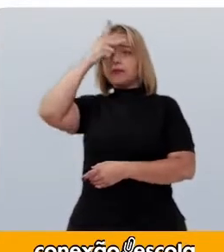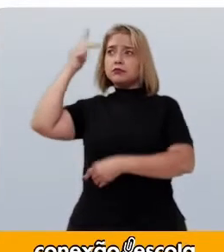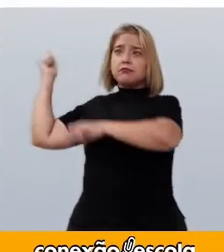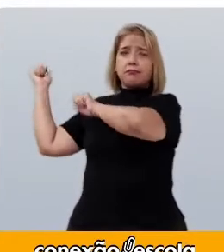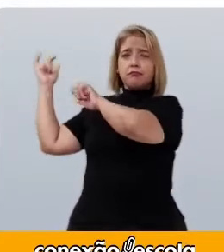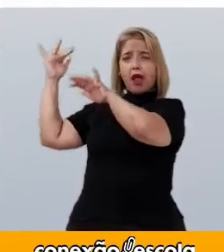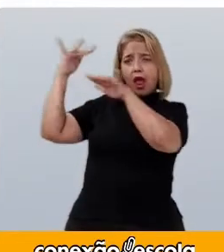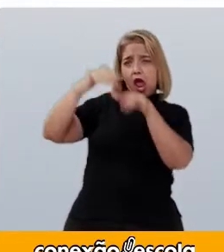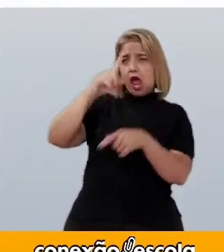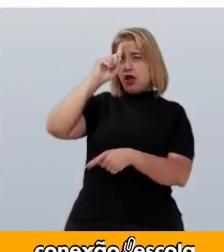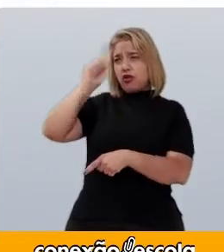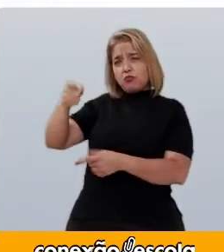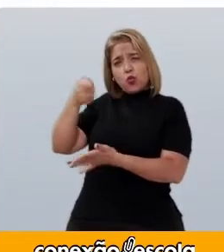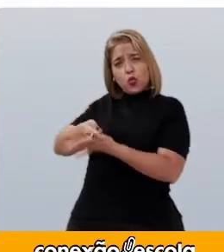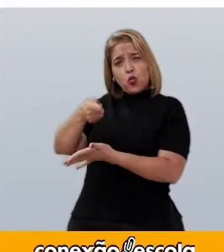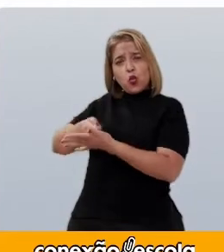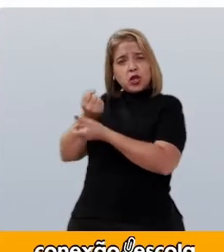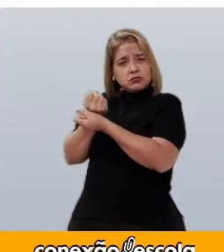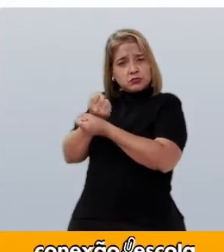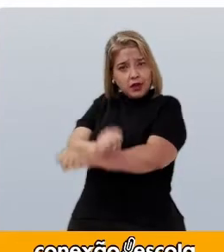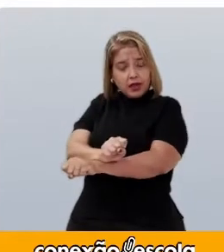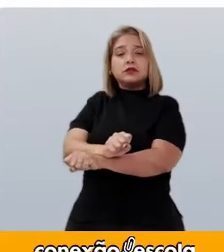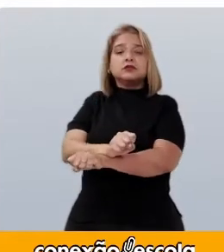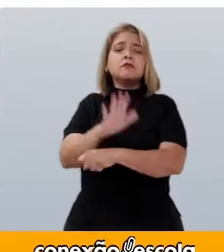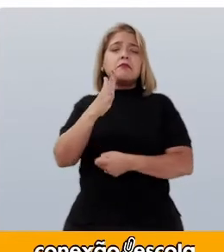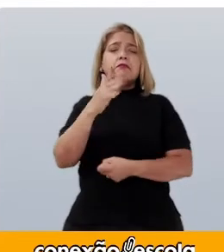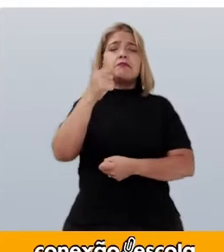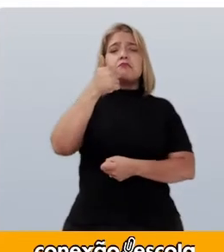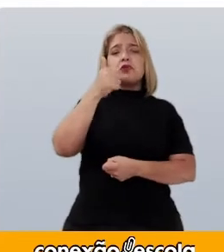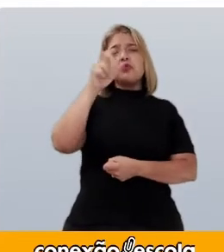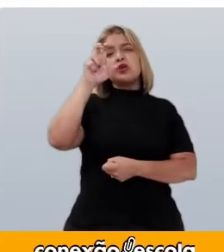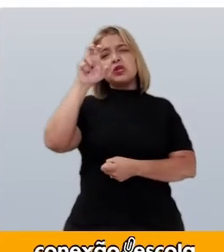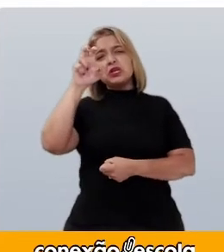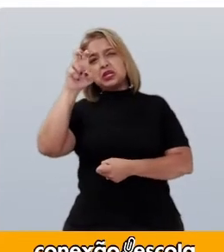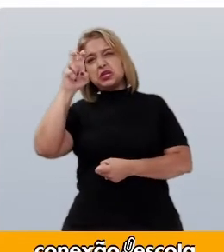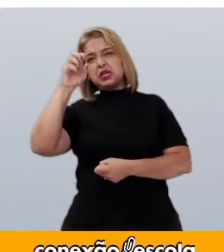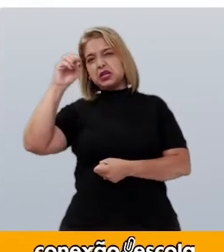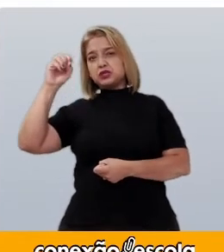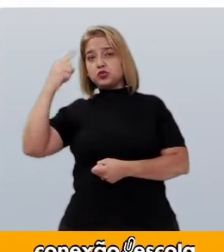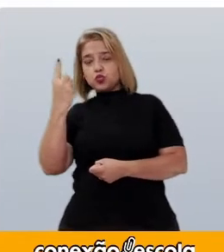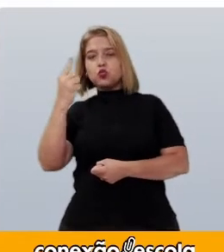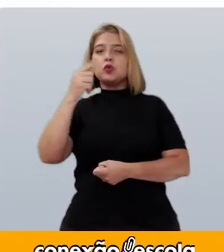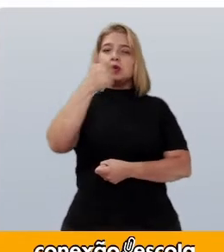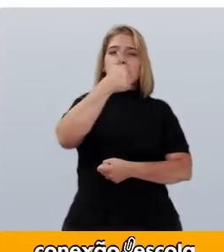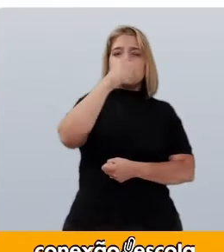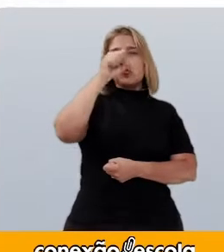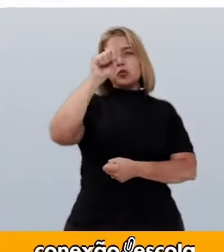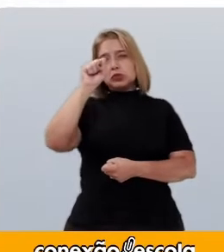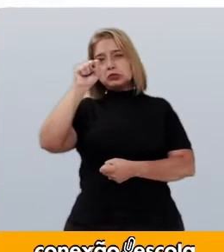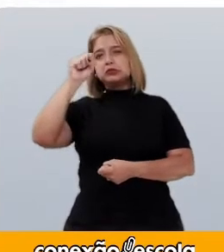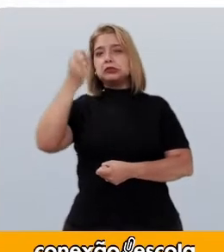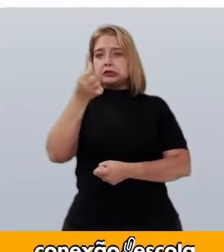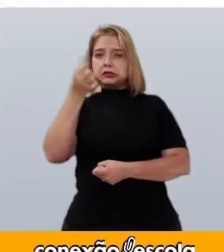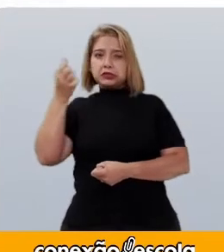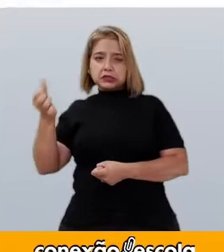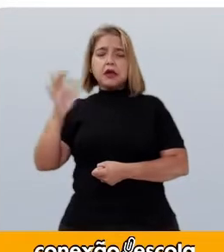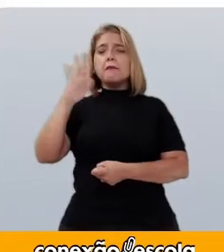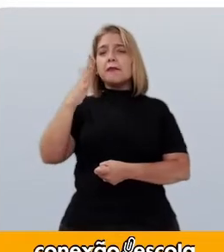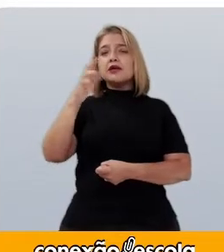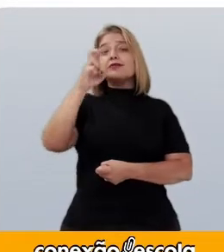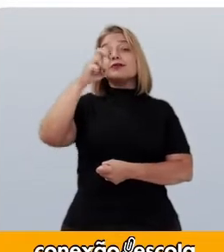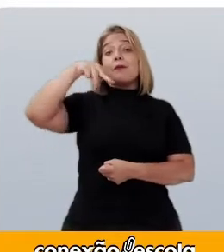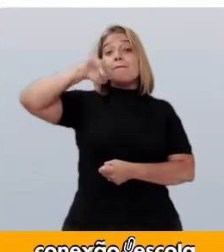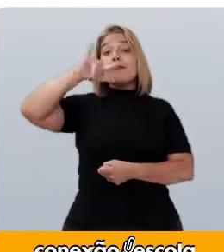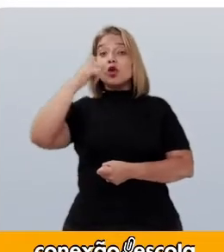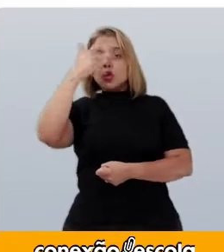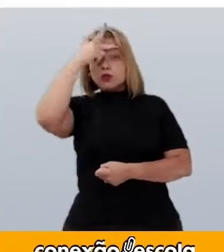Estima-se Que entre 1501 E 1866 Quase 5 milhões De africanos Chegaram ao Brasil